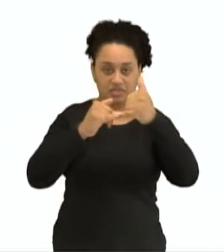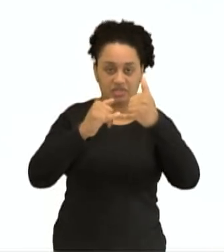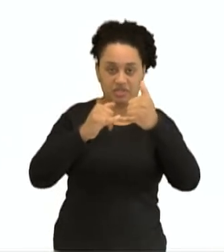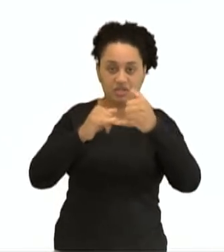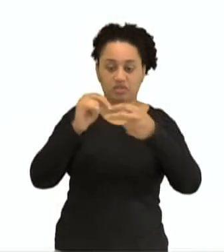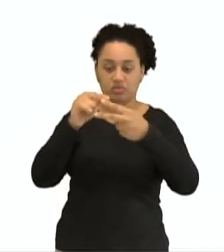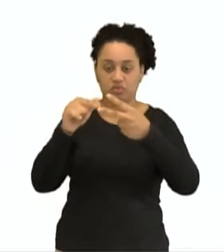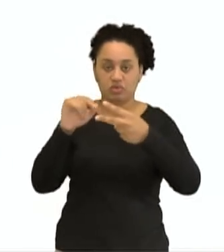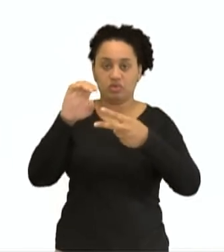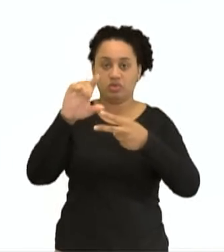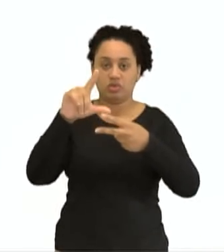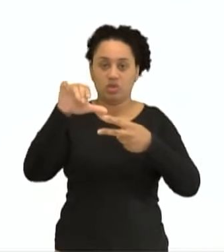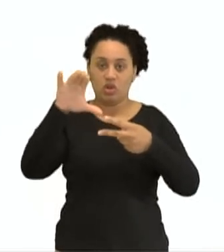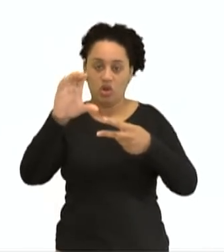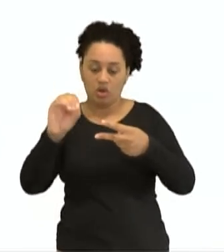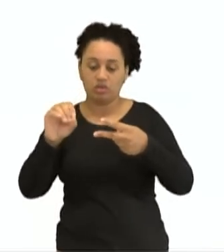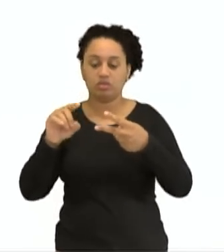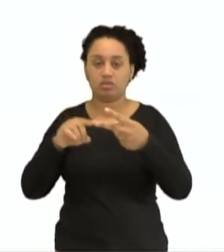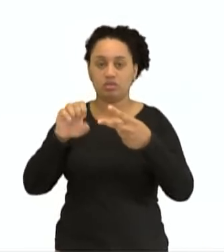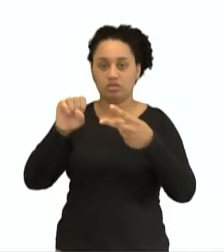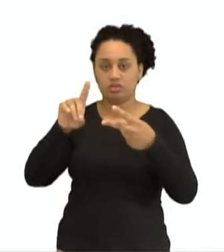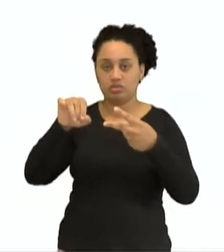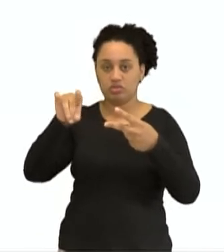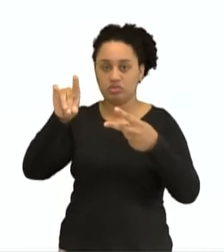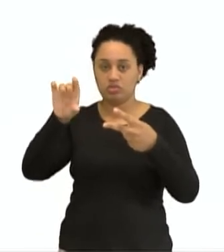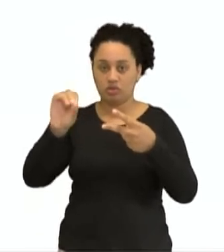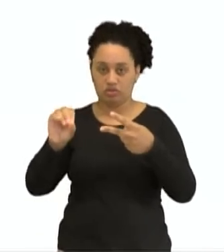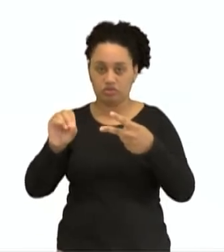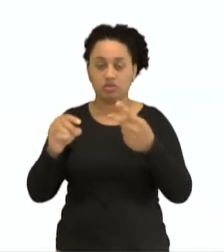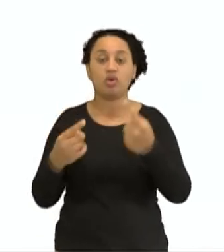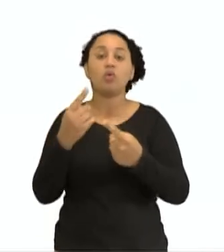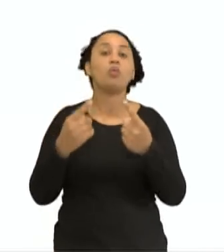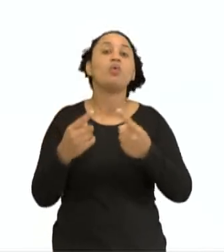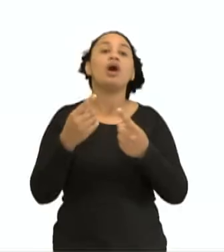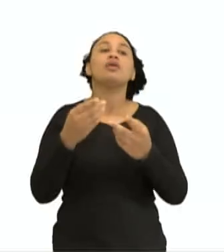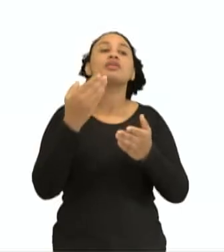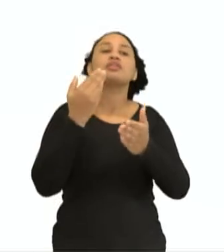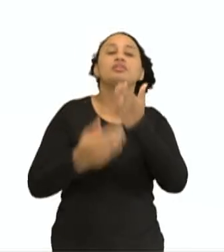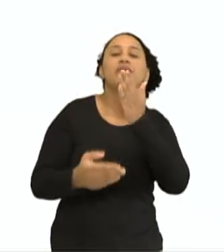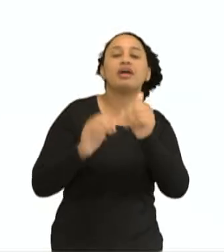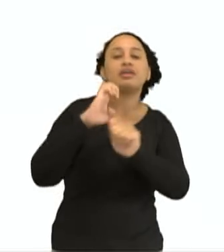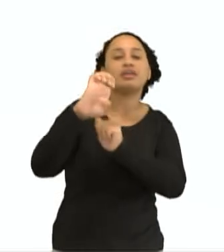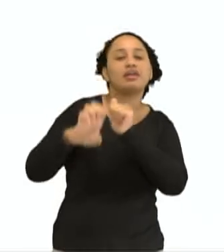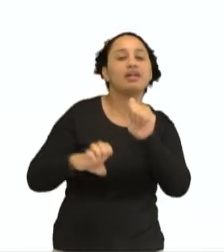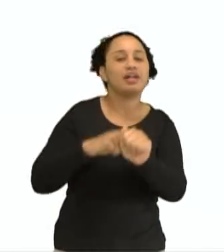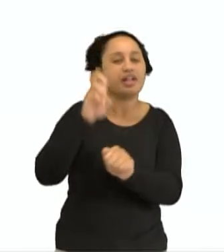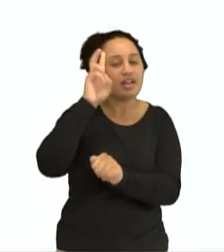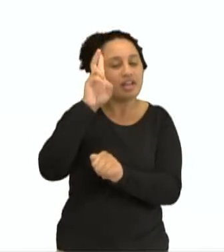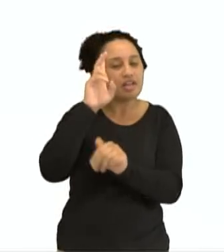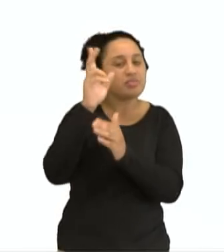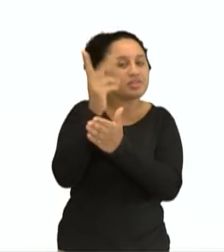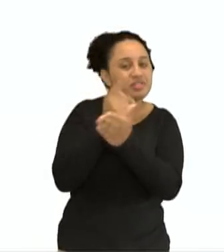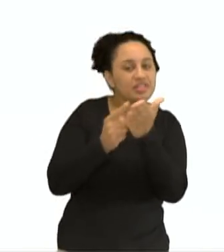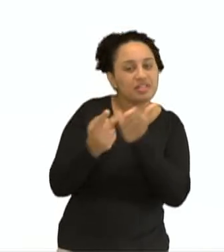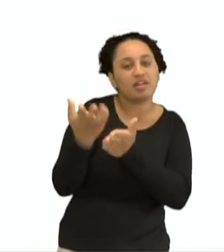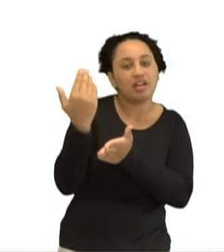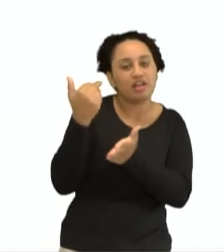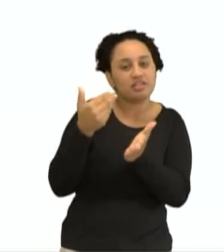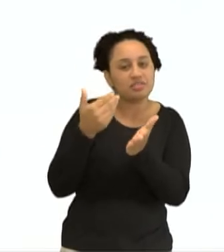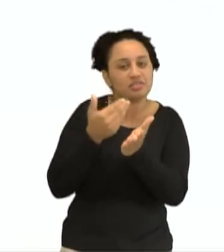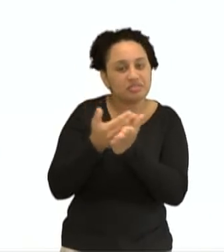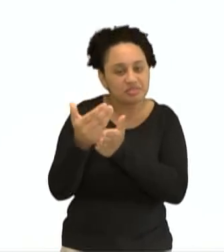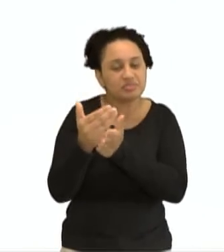sódio, NaCl, qual deles perdeu elétrons? Lembram do desenho que eu fiz lá no início? Qual deles